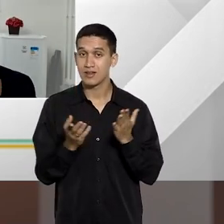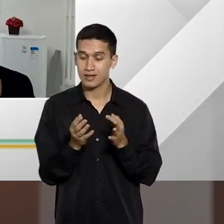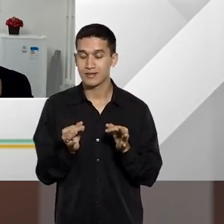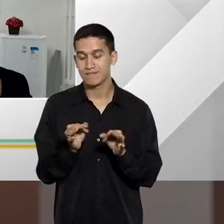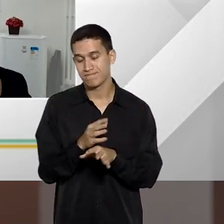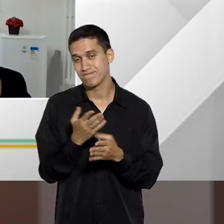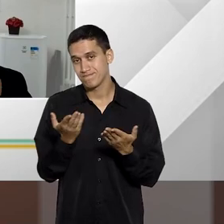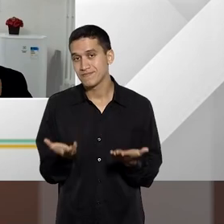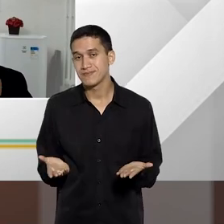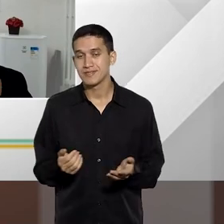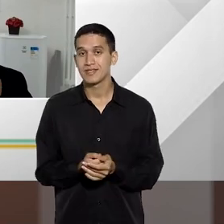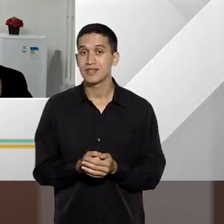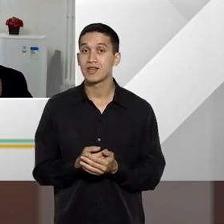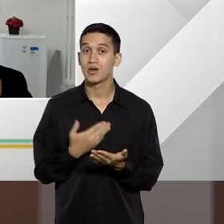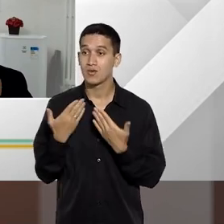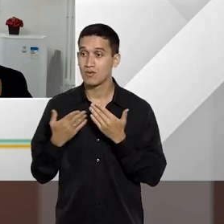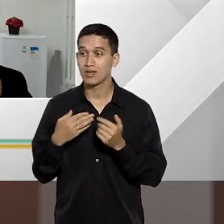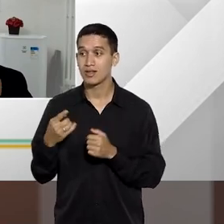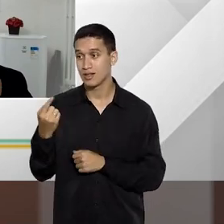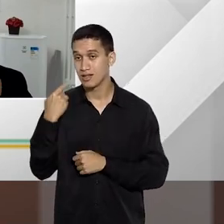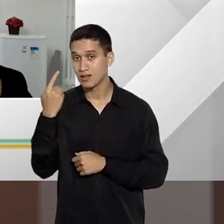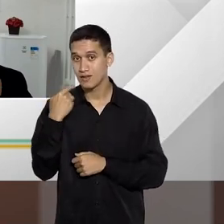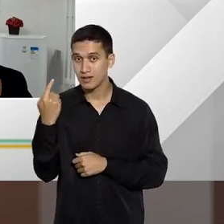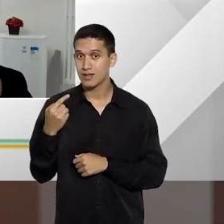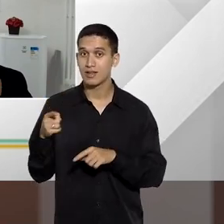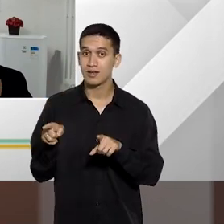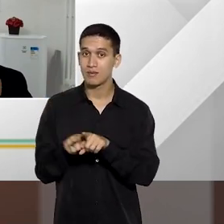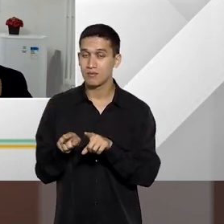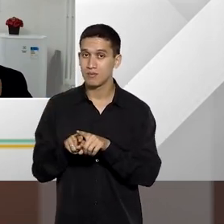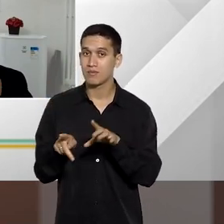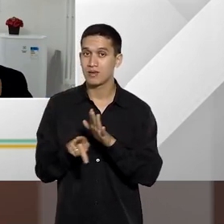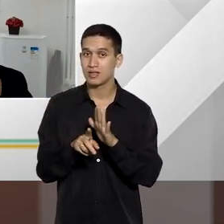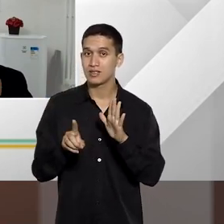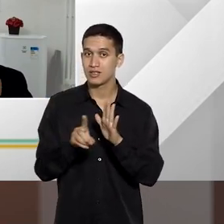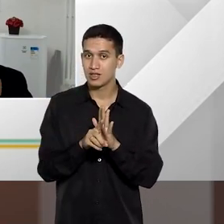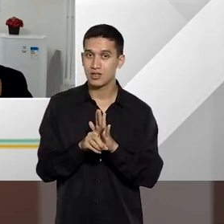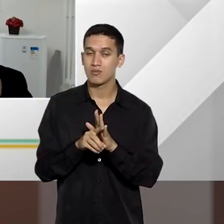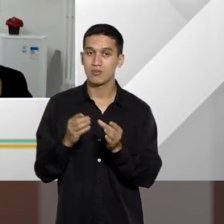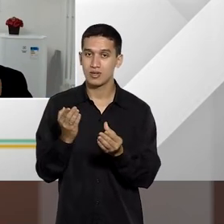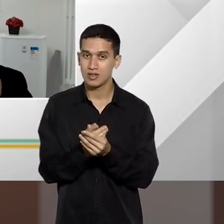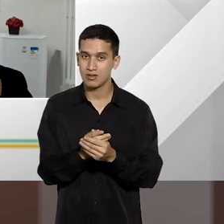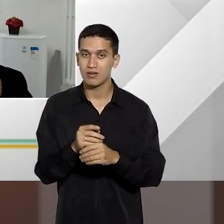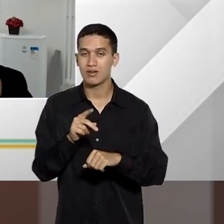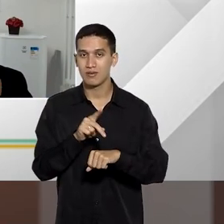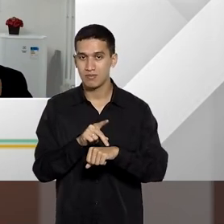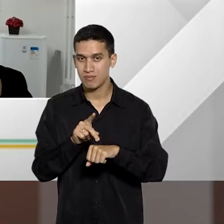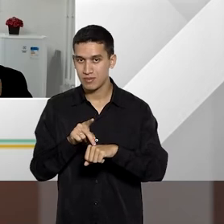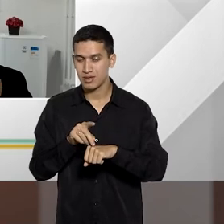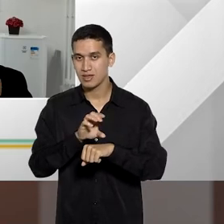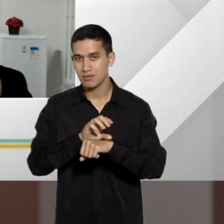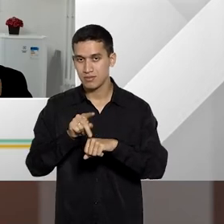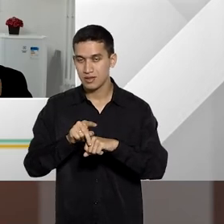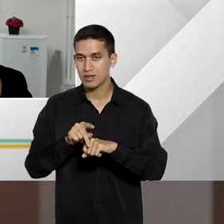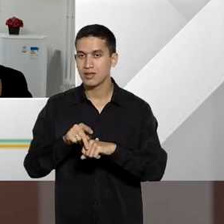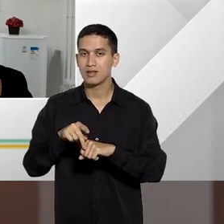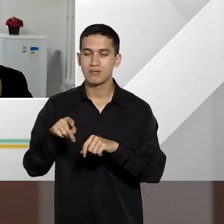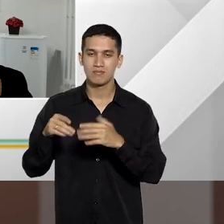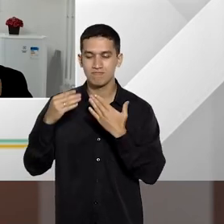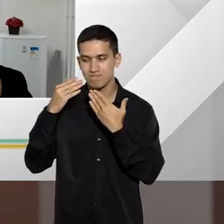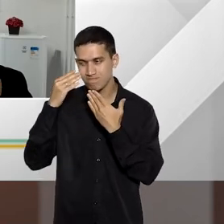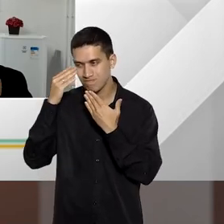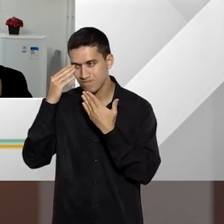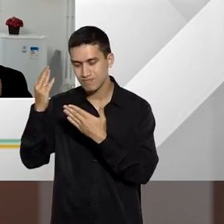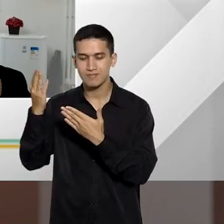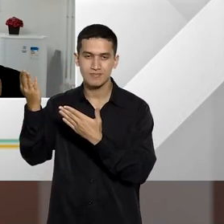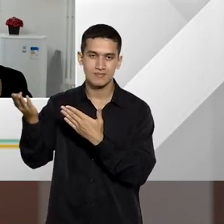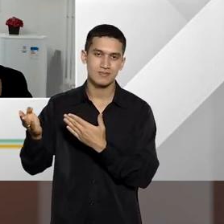Nós conversamos com a advogada e professora de Direito Processual Penal, Ana Cristina Mendonça. Professora Ana Cristina, muitíssimo